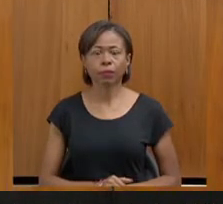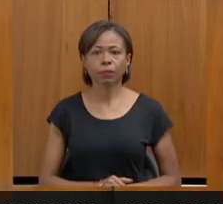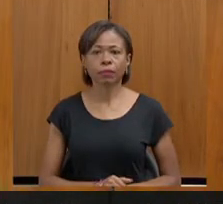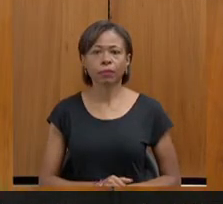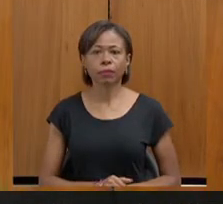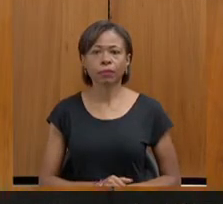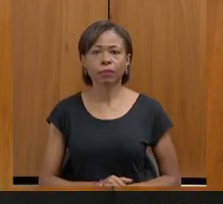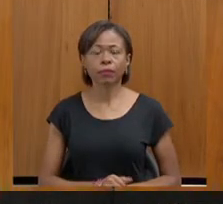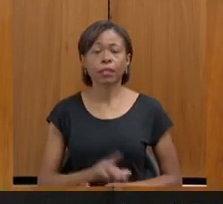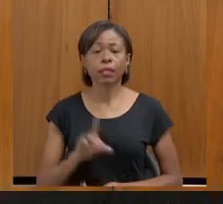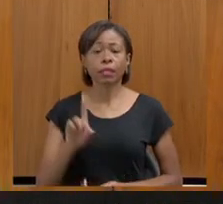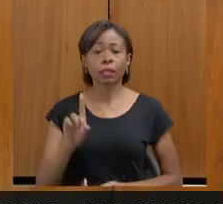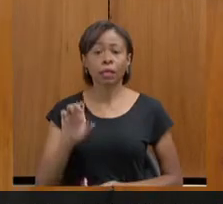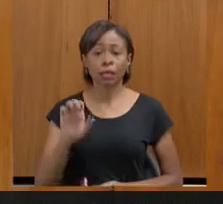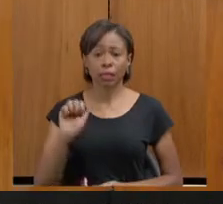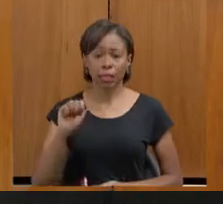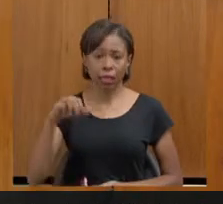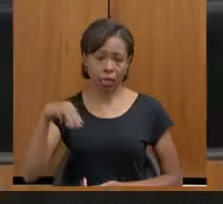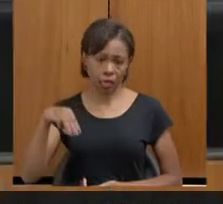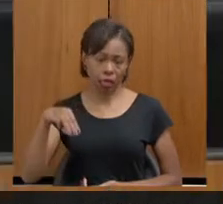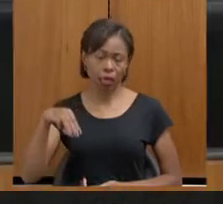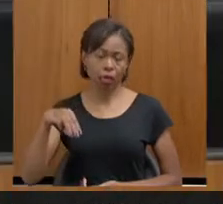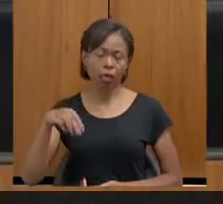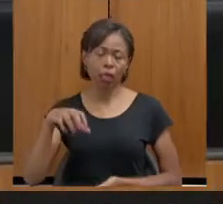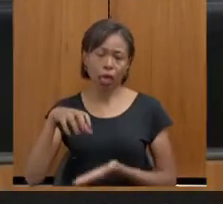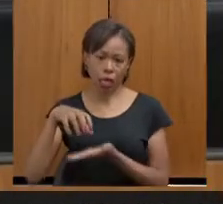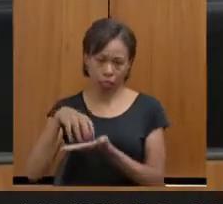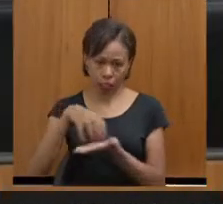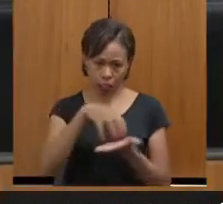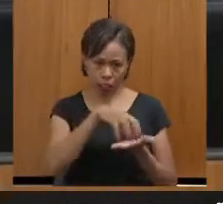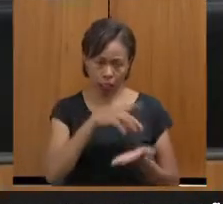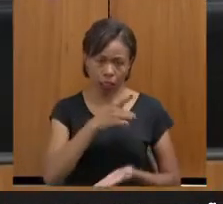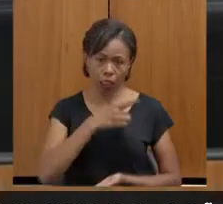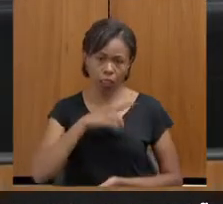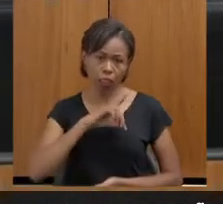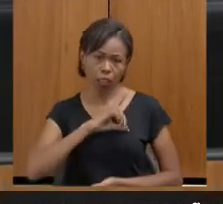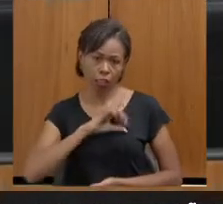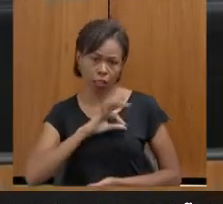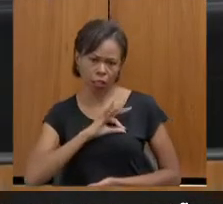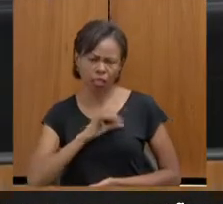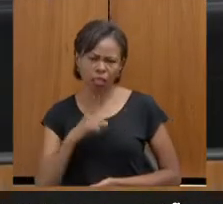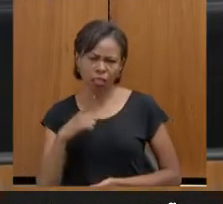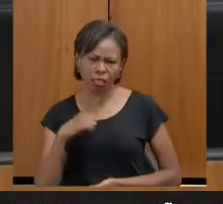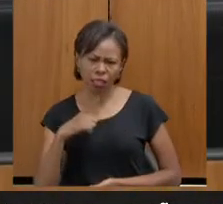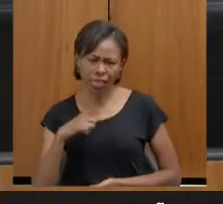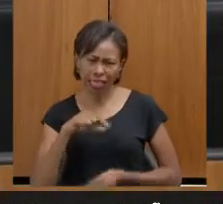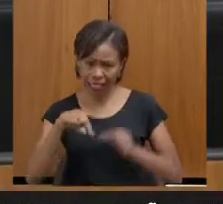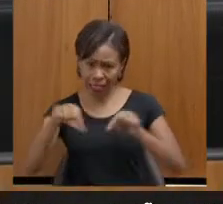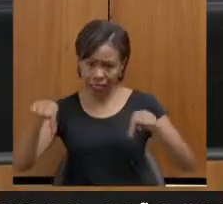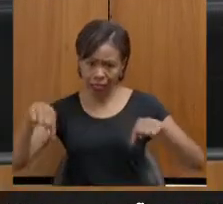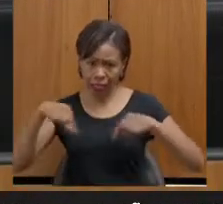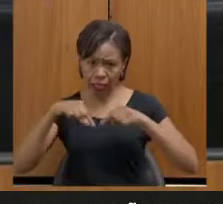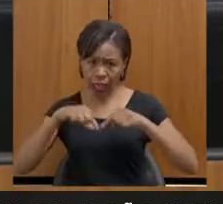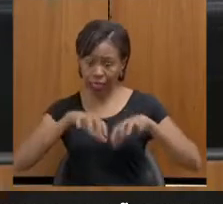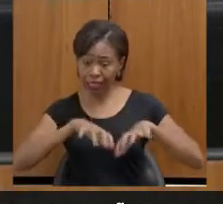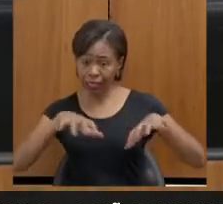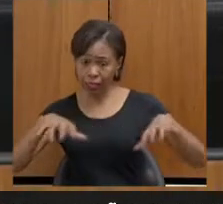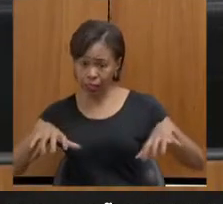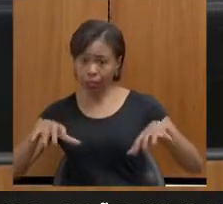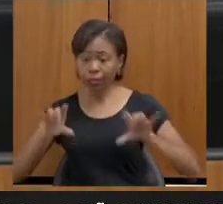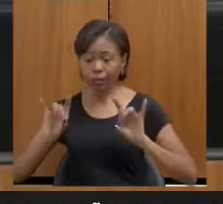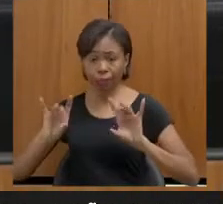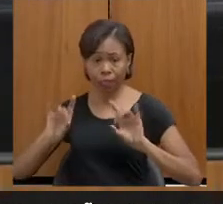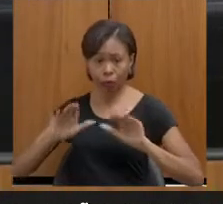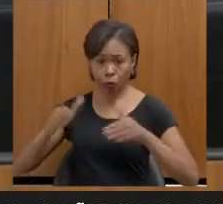Na DEAN, ou nas DEANs, existe sala especializada, separada para um atendimento, um